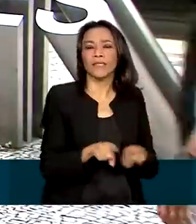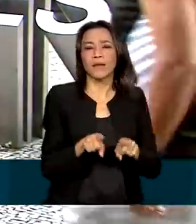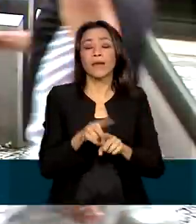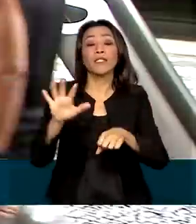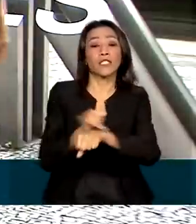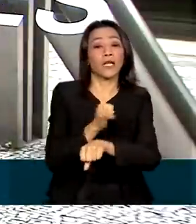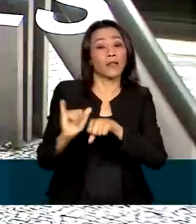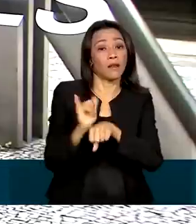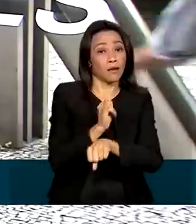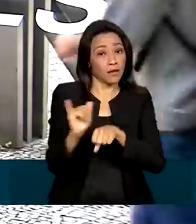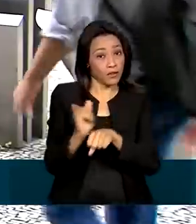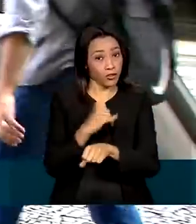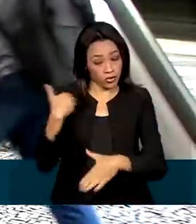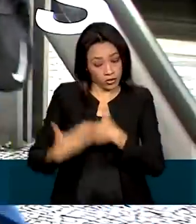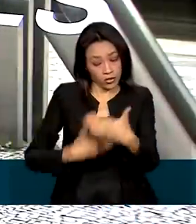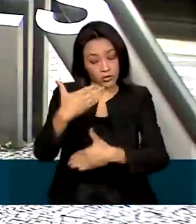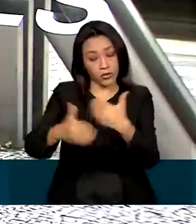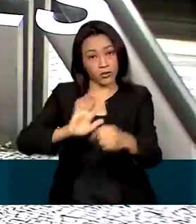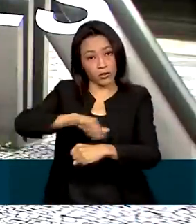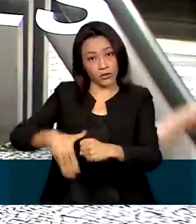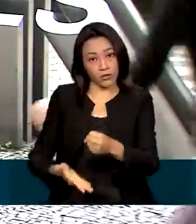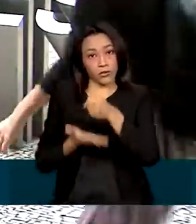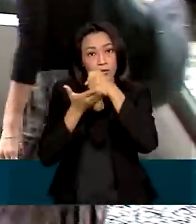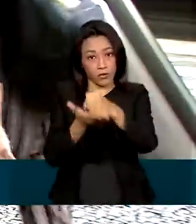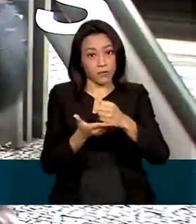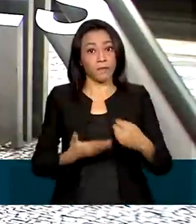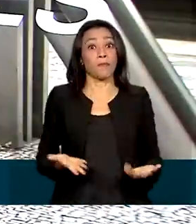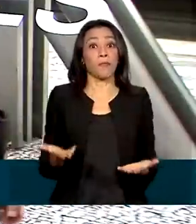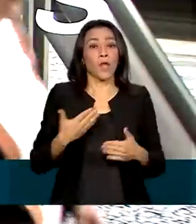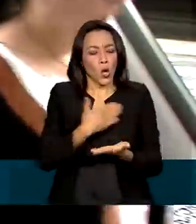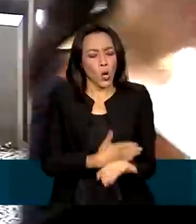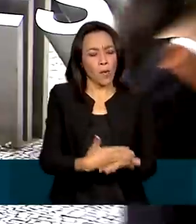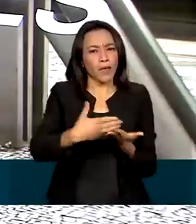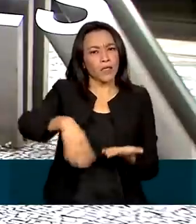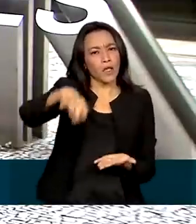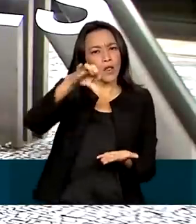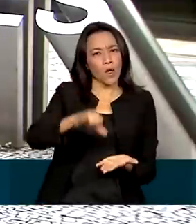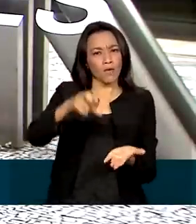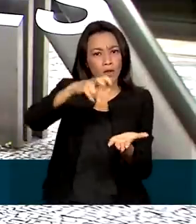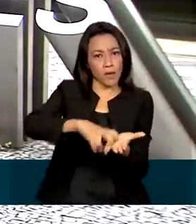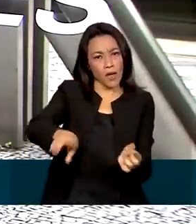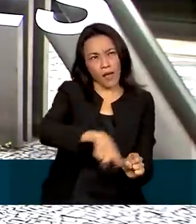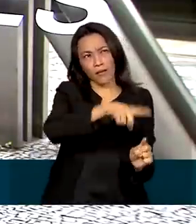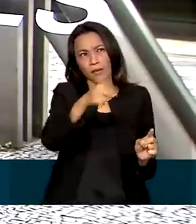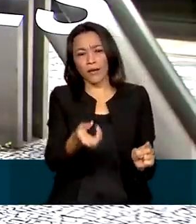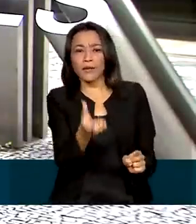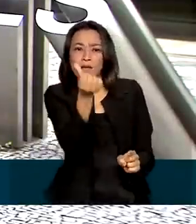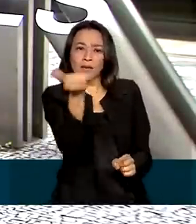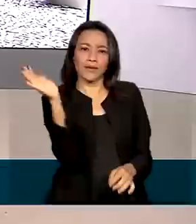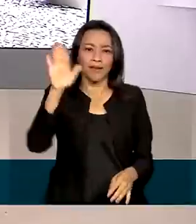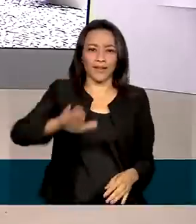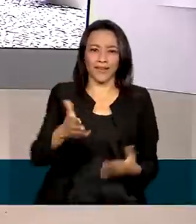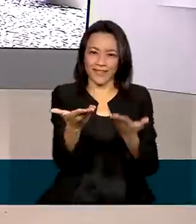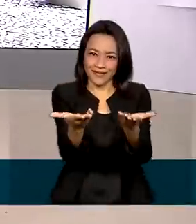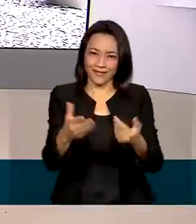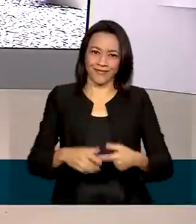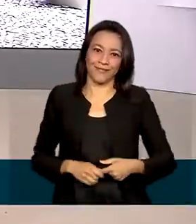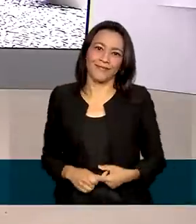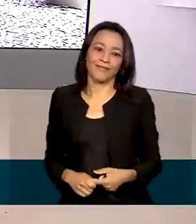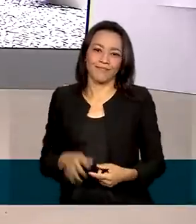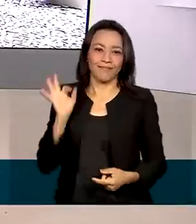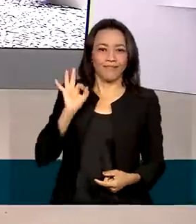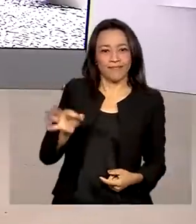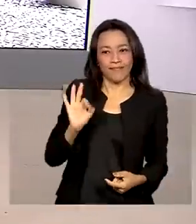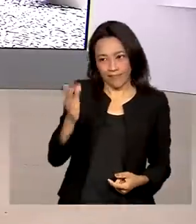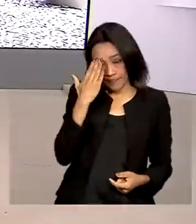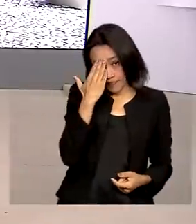desenvolvimento sustentável no país. As atividades, Renata, começam às 9 da manhã e vão até às 6 horas da tarde. Eu volto com você no estúdio. Tá certo,